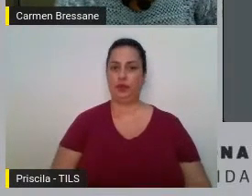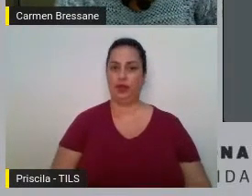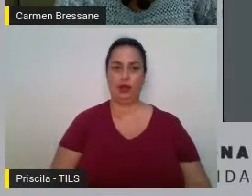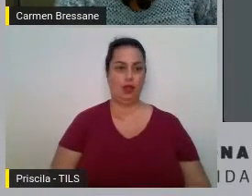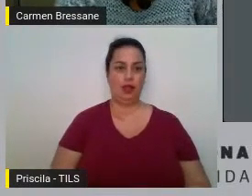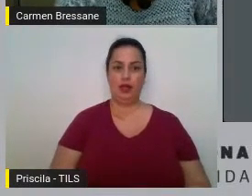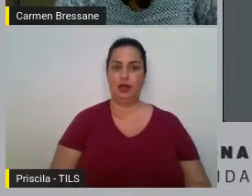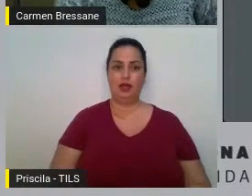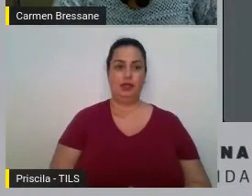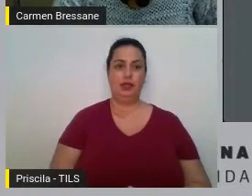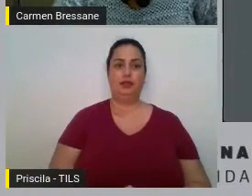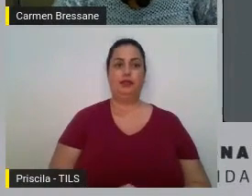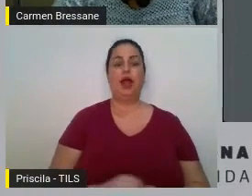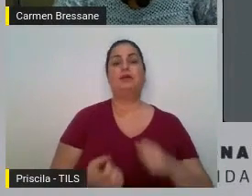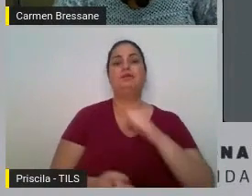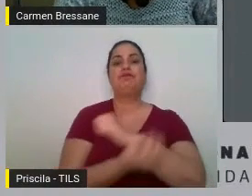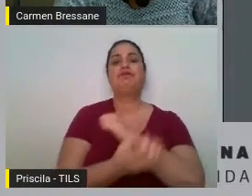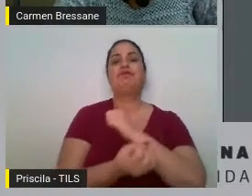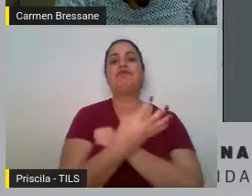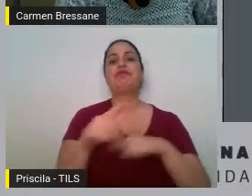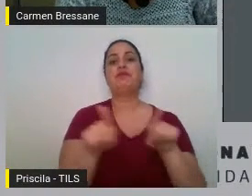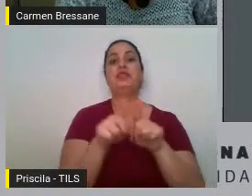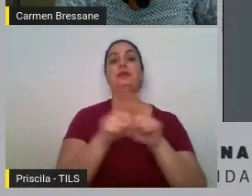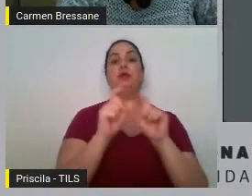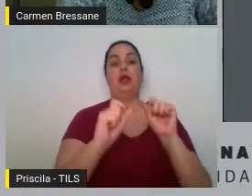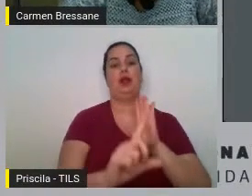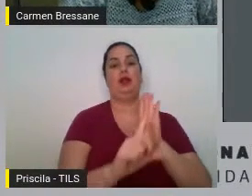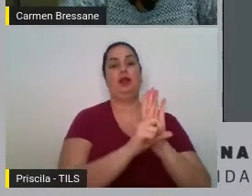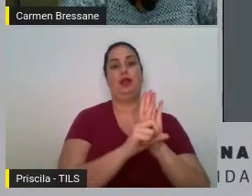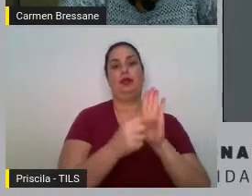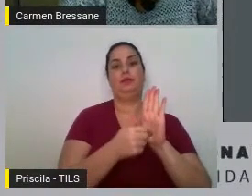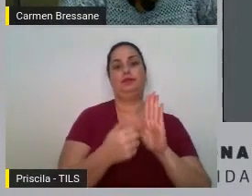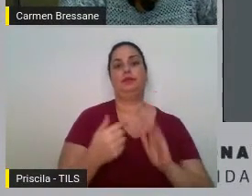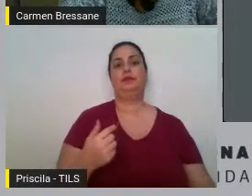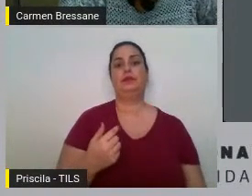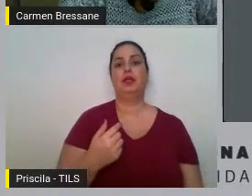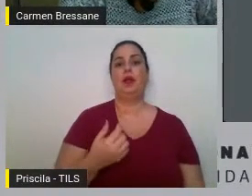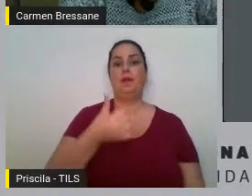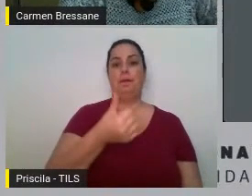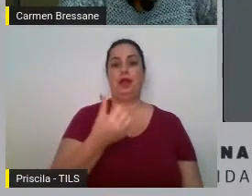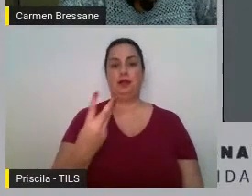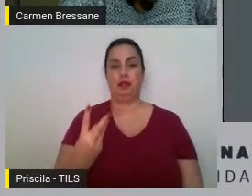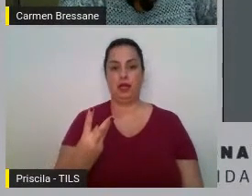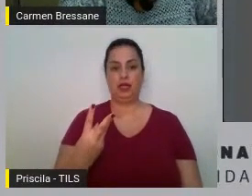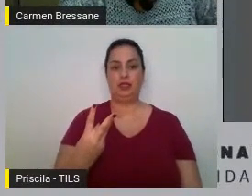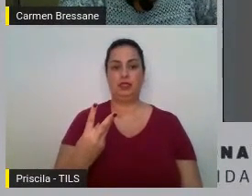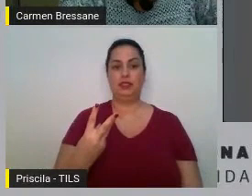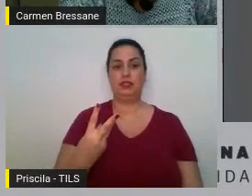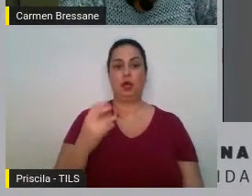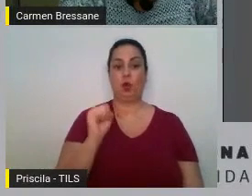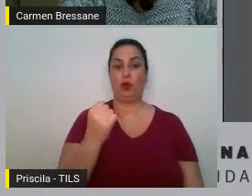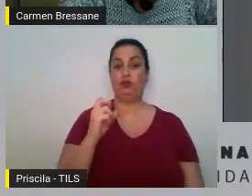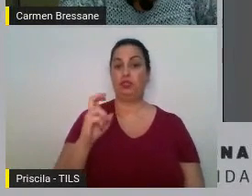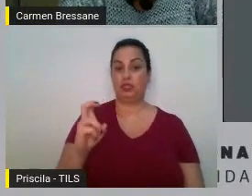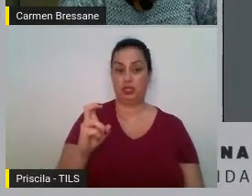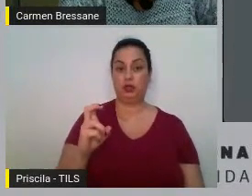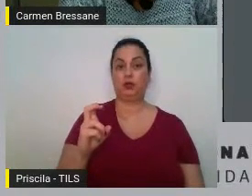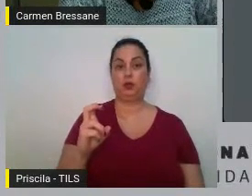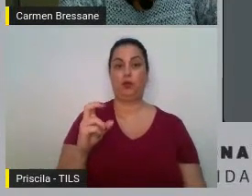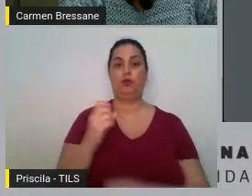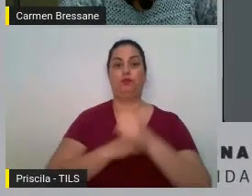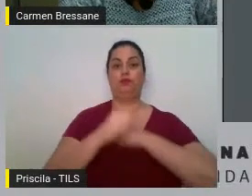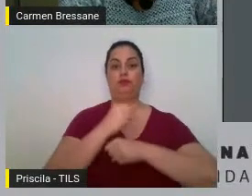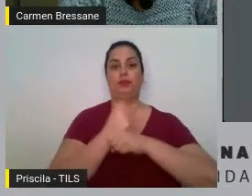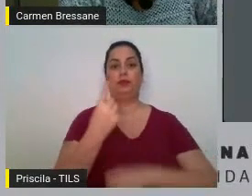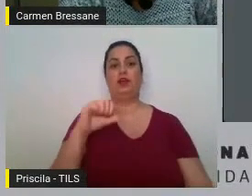houve burla à lei 6385 de 76 a resolução de conselho monetário nacional